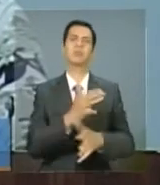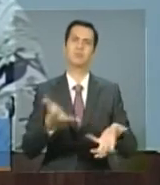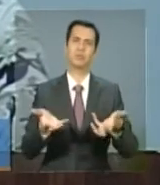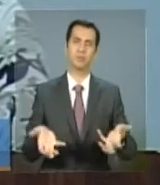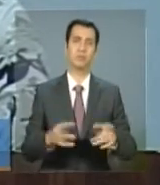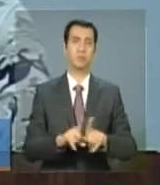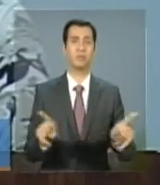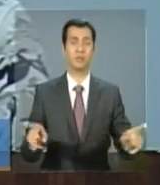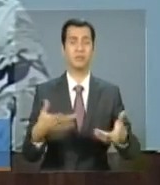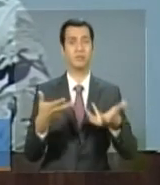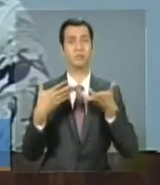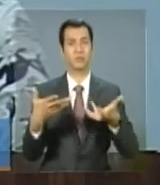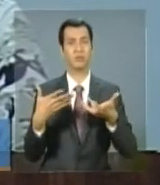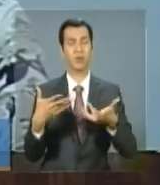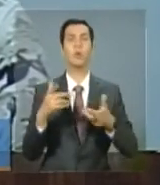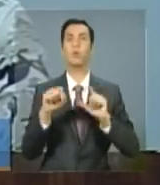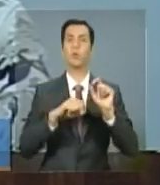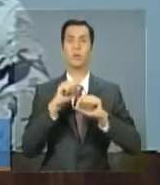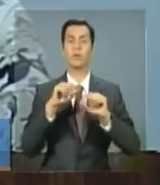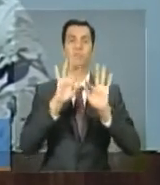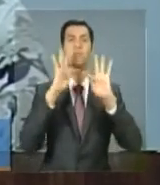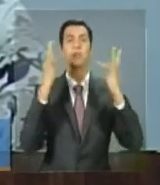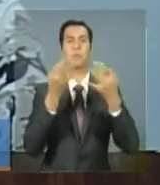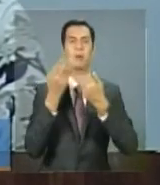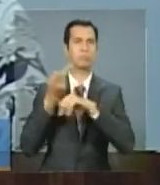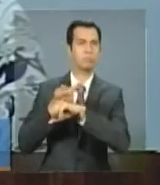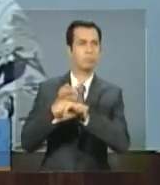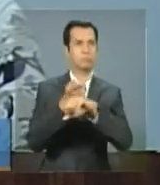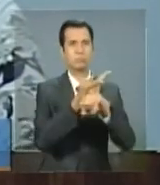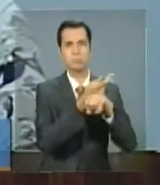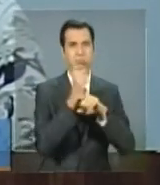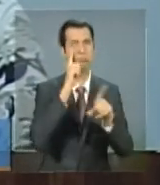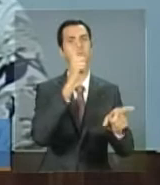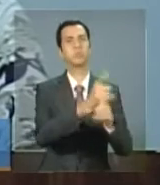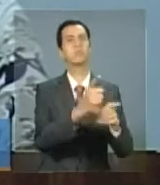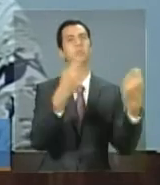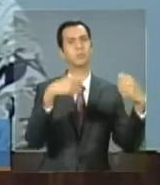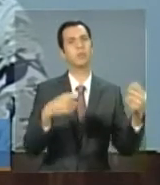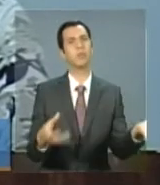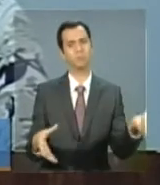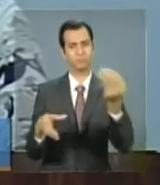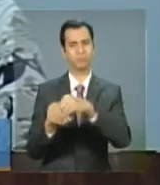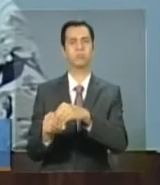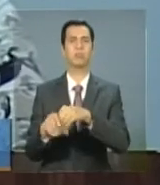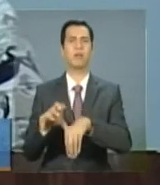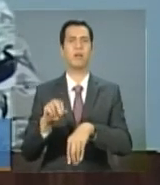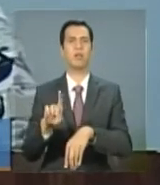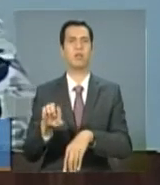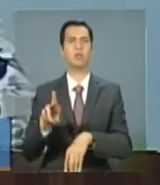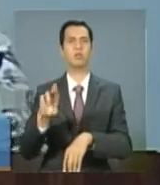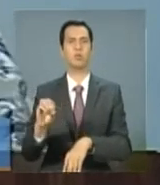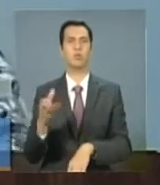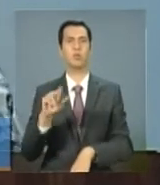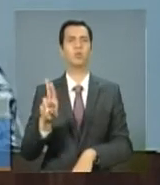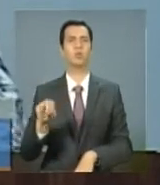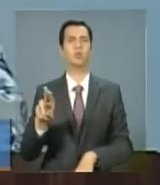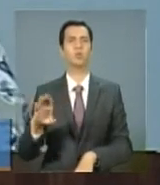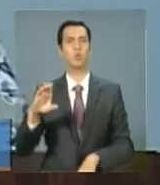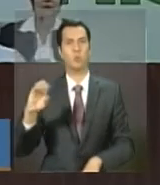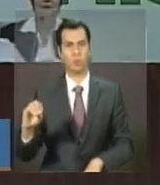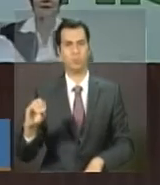desta busca dessas famílias e inclusão dentro do cadastro único, qualificando e garantindo a continuidade do cadastro único.